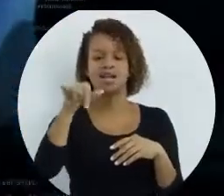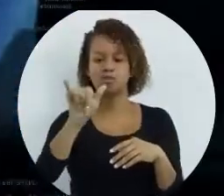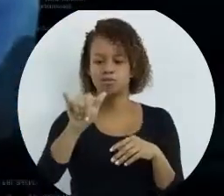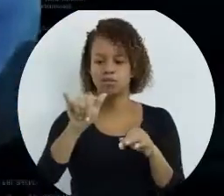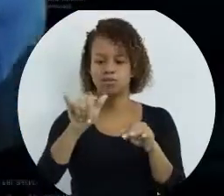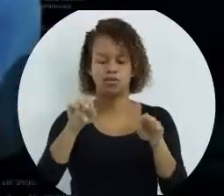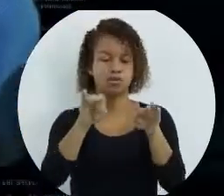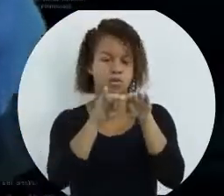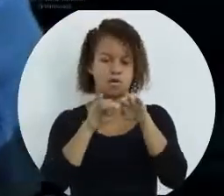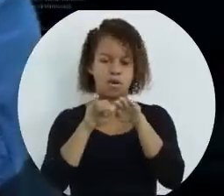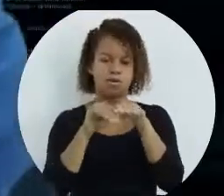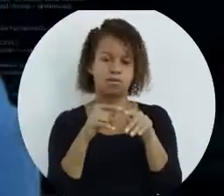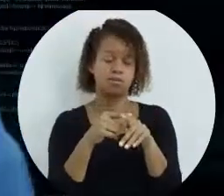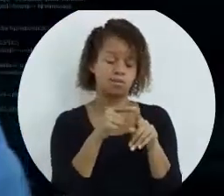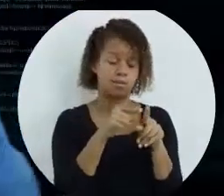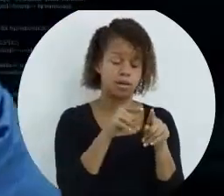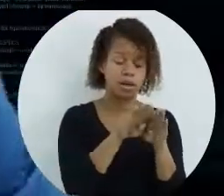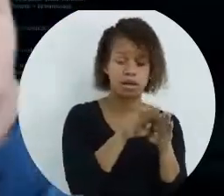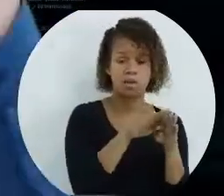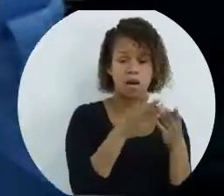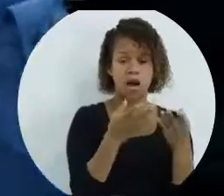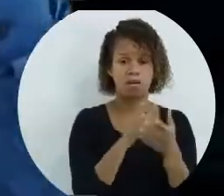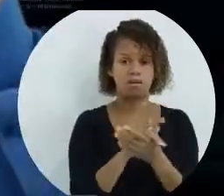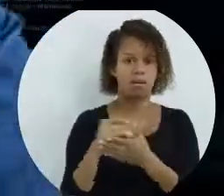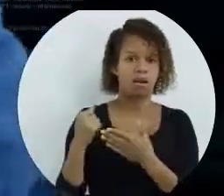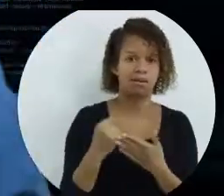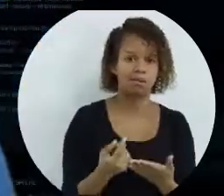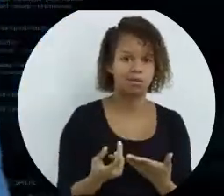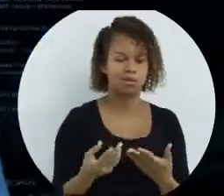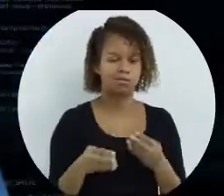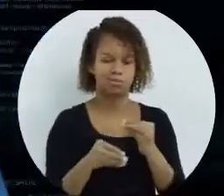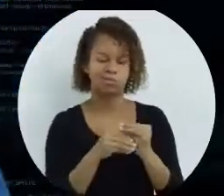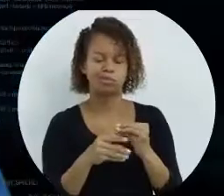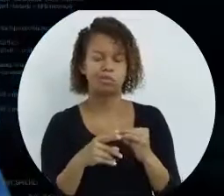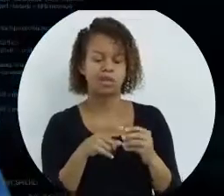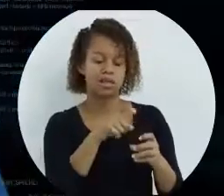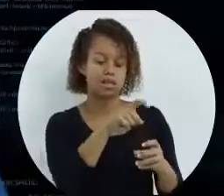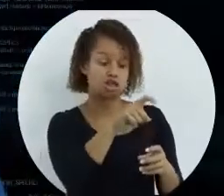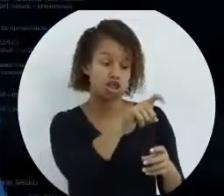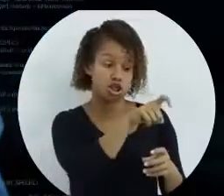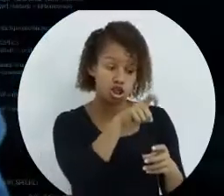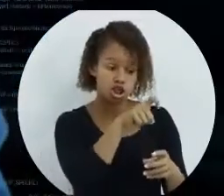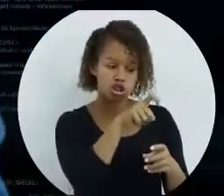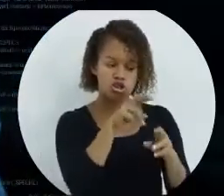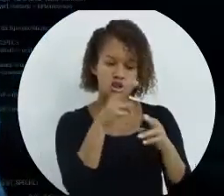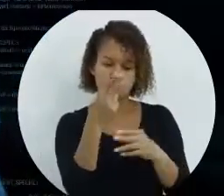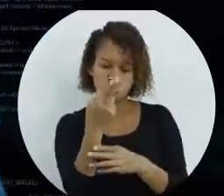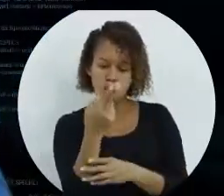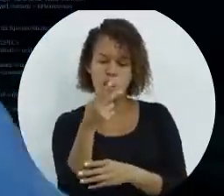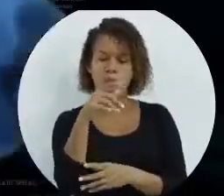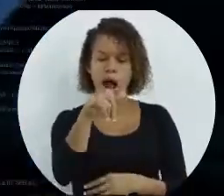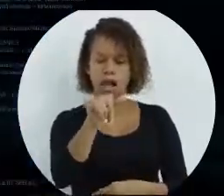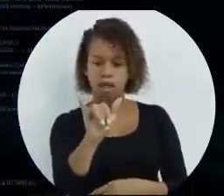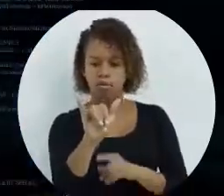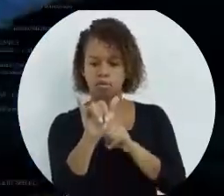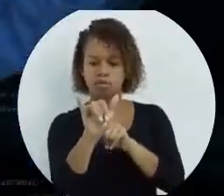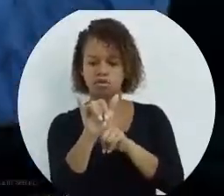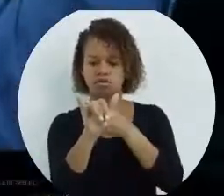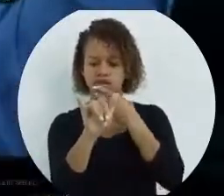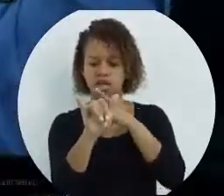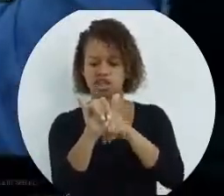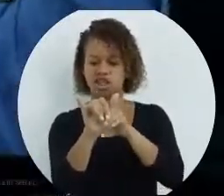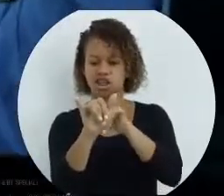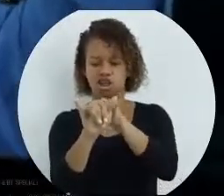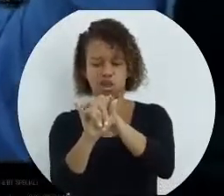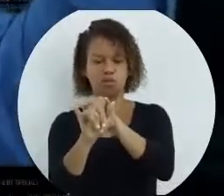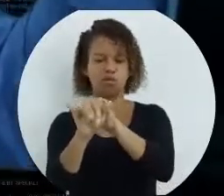Por que não se usa um só? Porque esse aqui é o de atribuição. Se você colocar x igual a y, você está dizendo que o valor de y vai